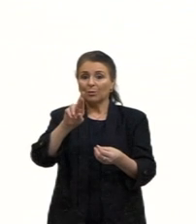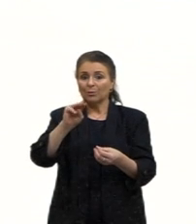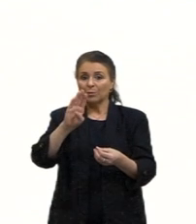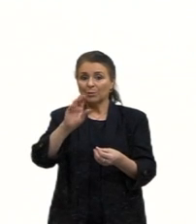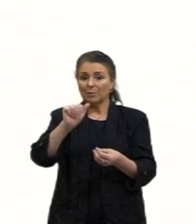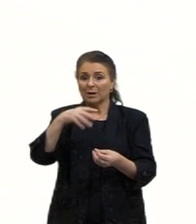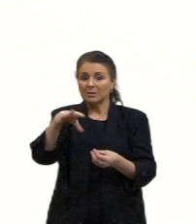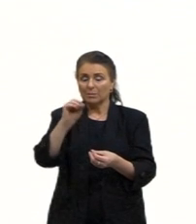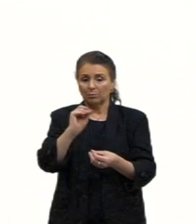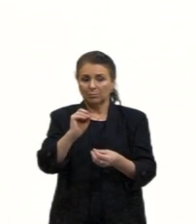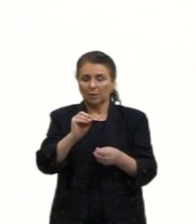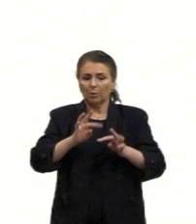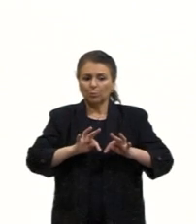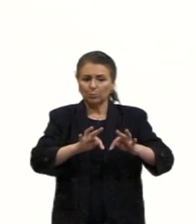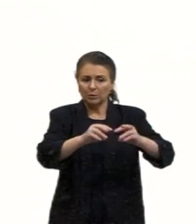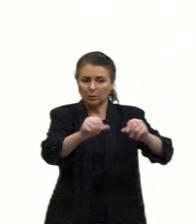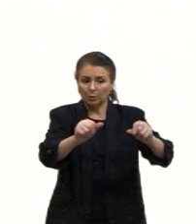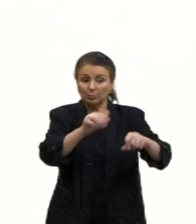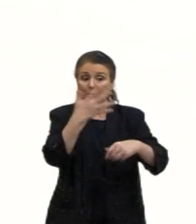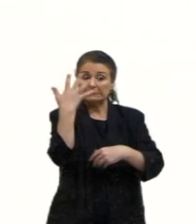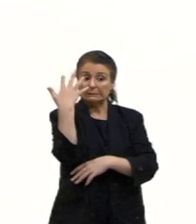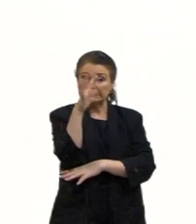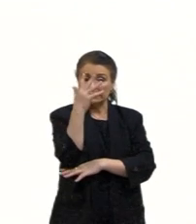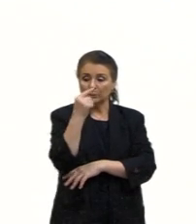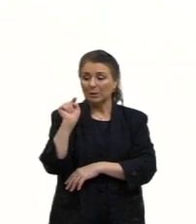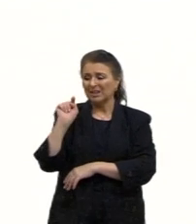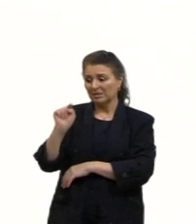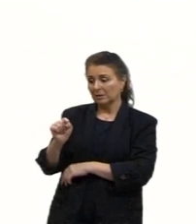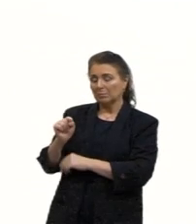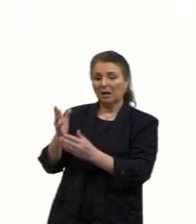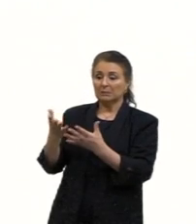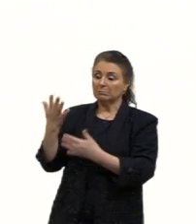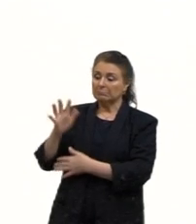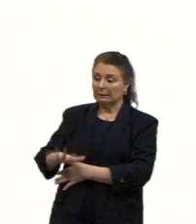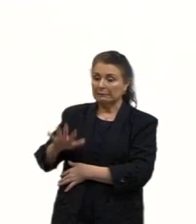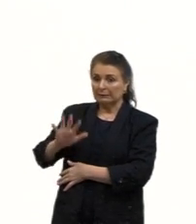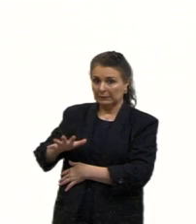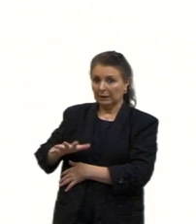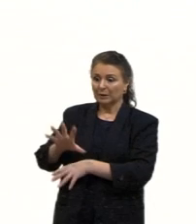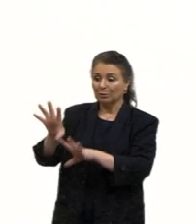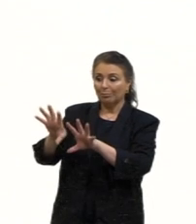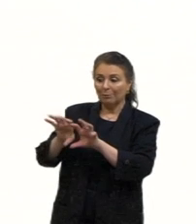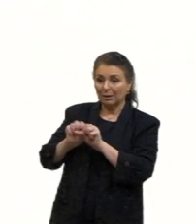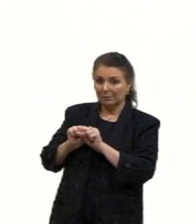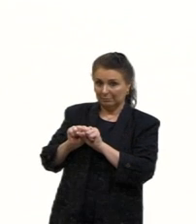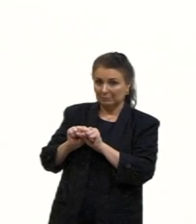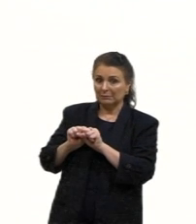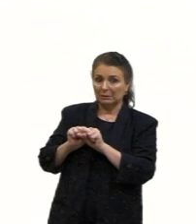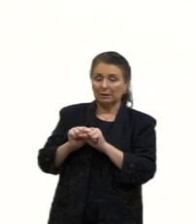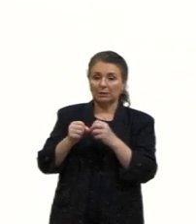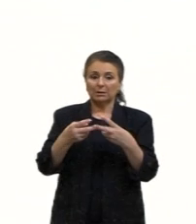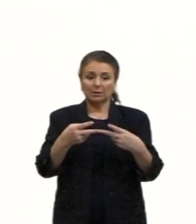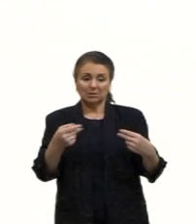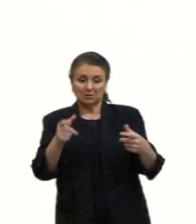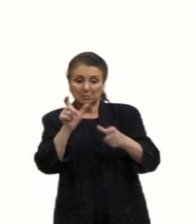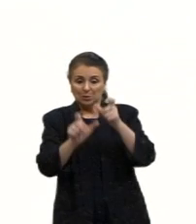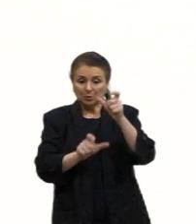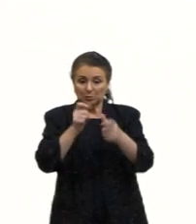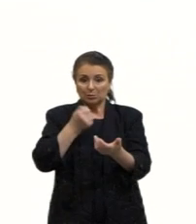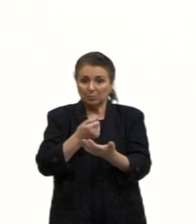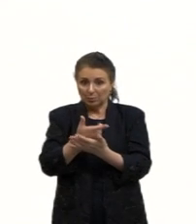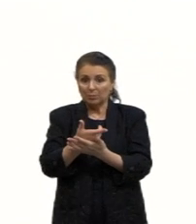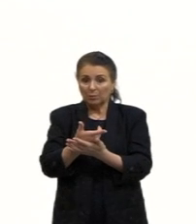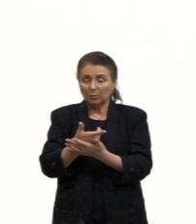territórios vão ficar mais caros, outros vão ficar mais baratos. Para atrair demanda ou atrair as pessoas para comprarem aqueles